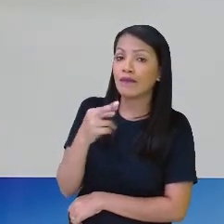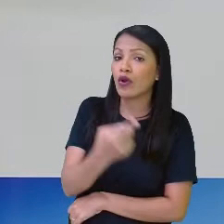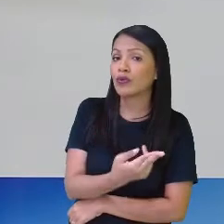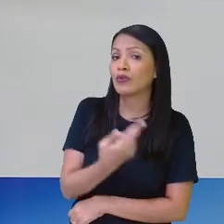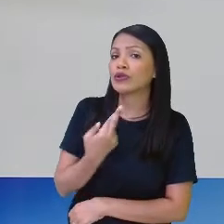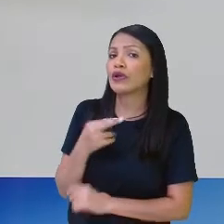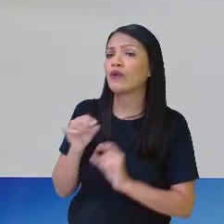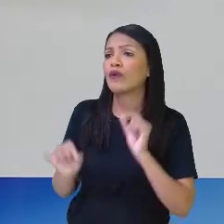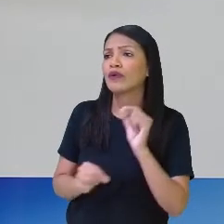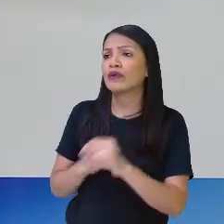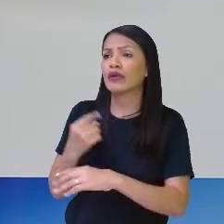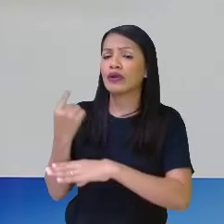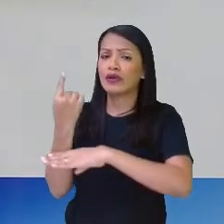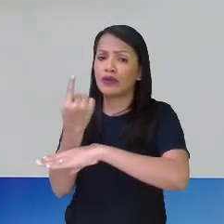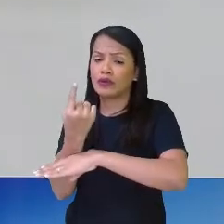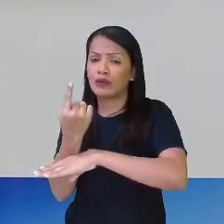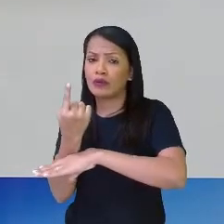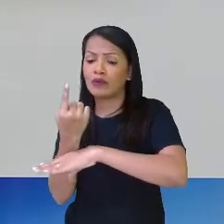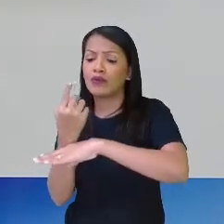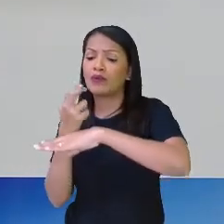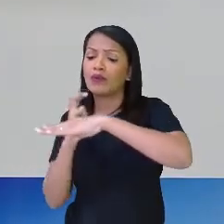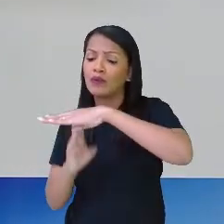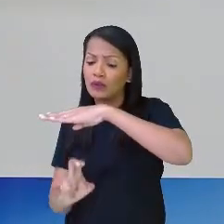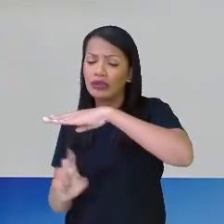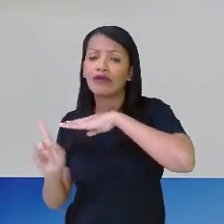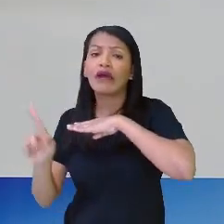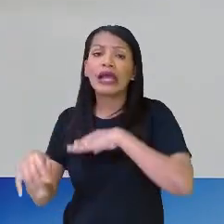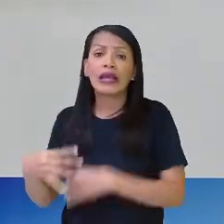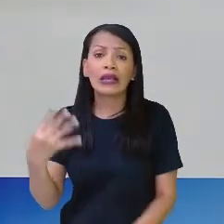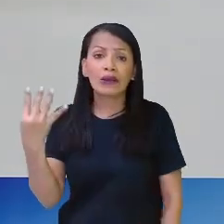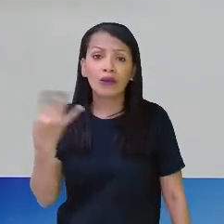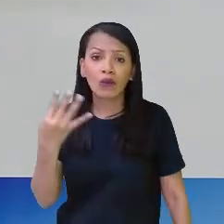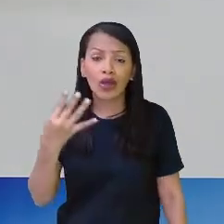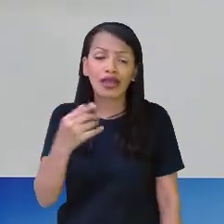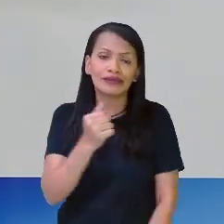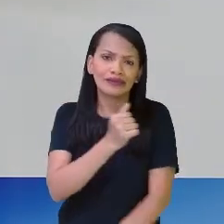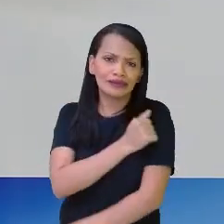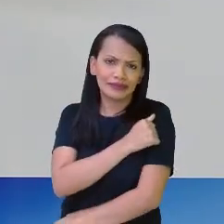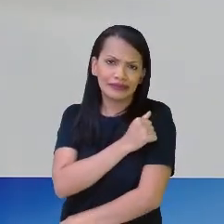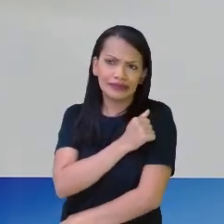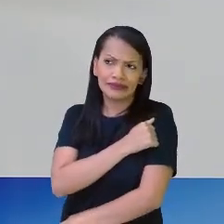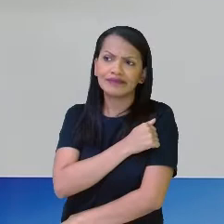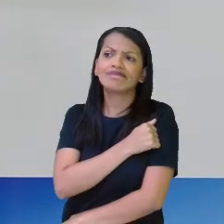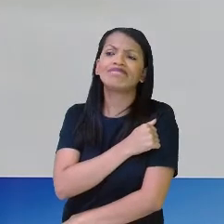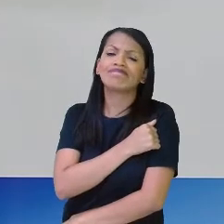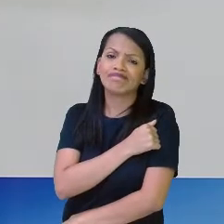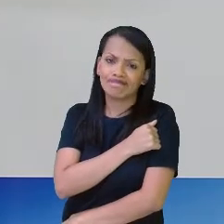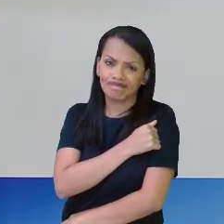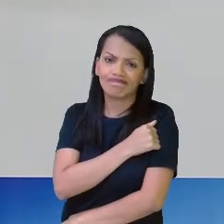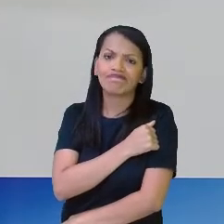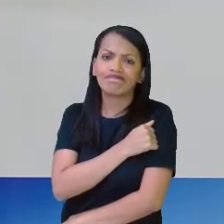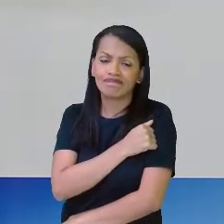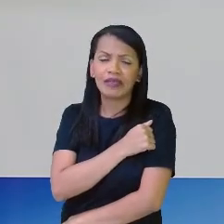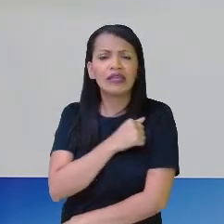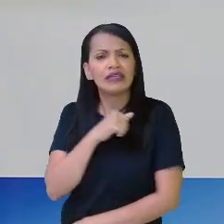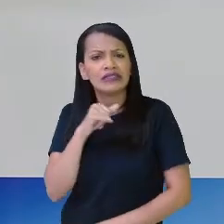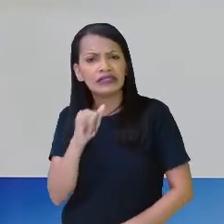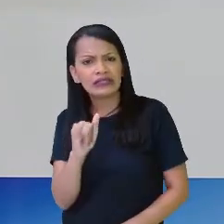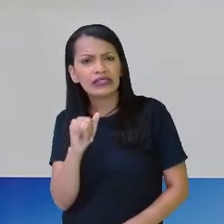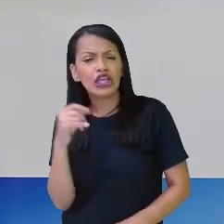quinto eram 4 estudantes. E se, e se não tivesse retirado 10?